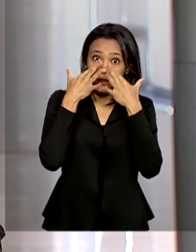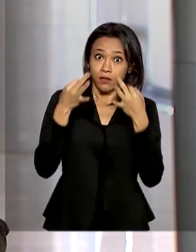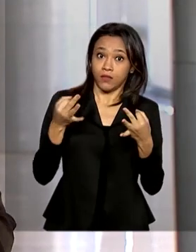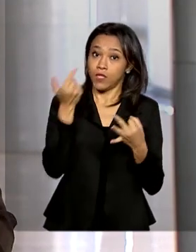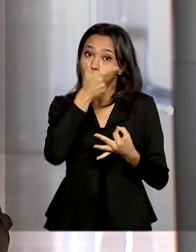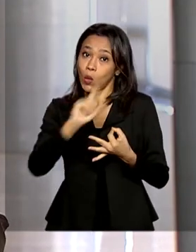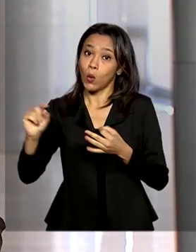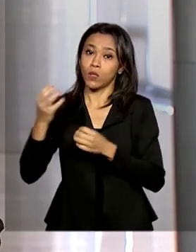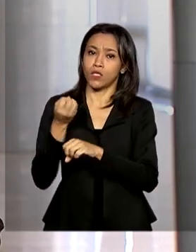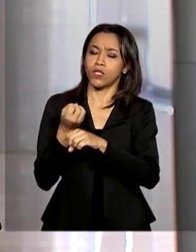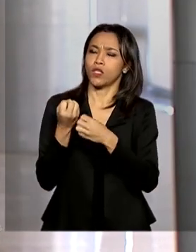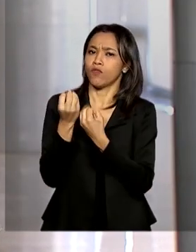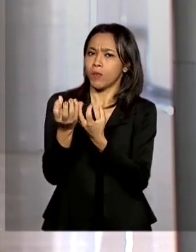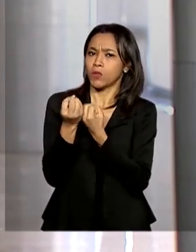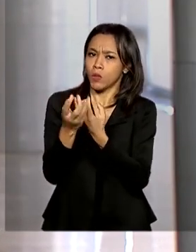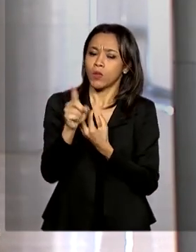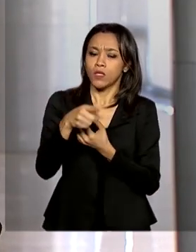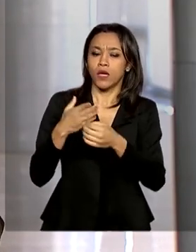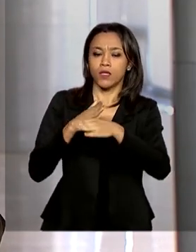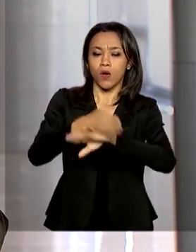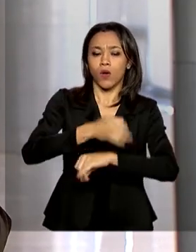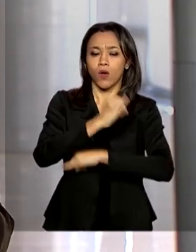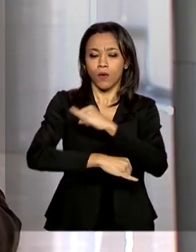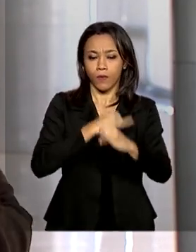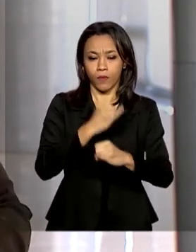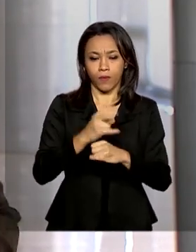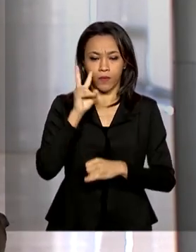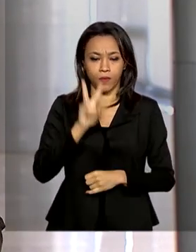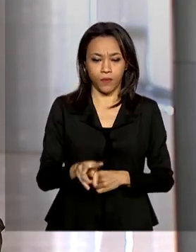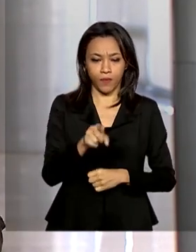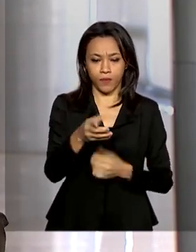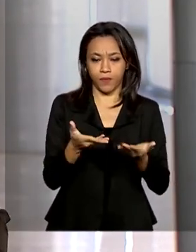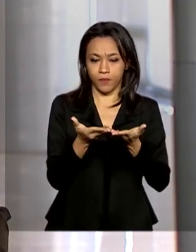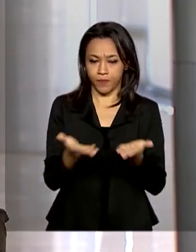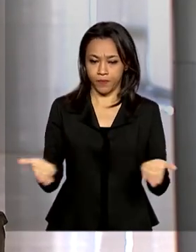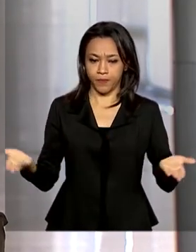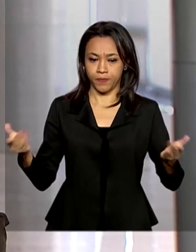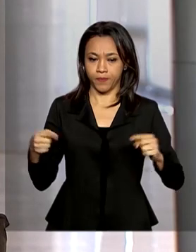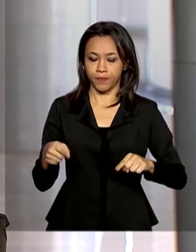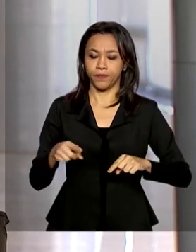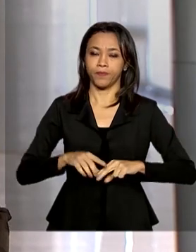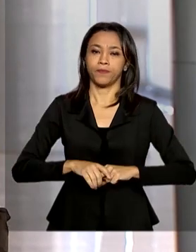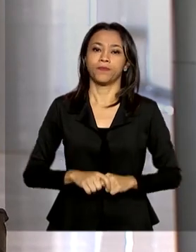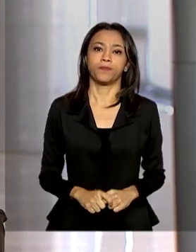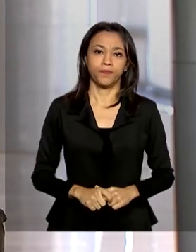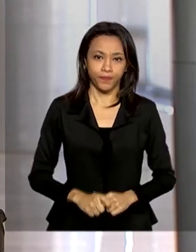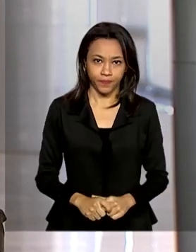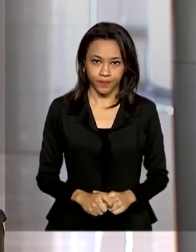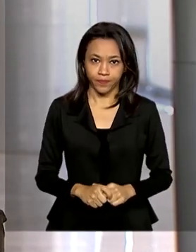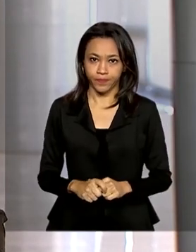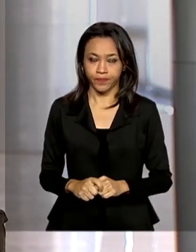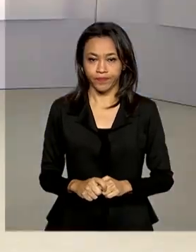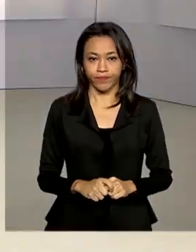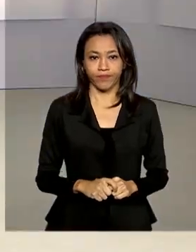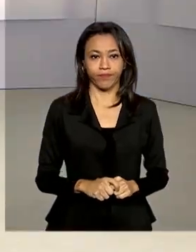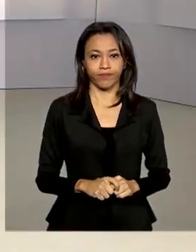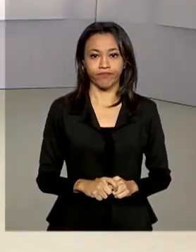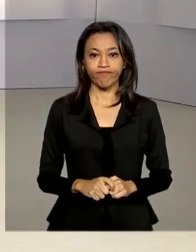informações, basta acessar o site do Enem na internet. De Brasília, Márcia Fernandes, para o governo agora.